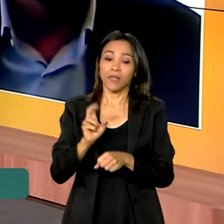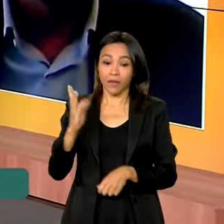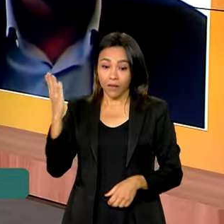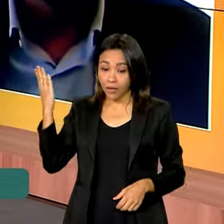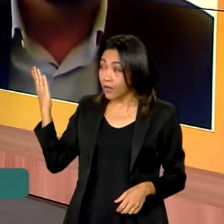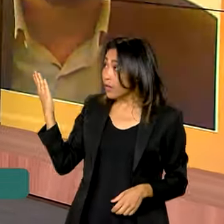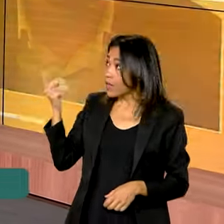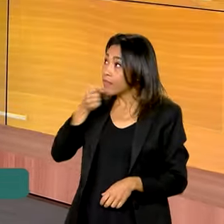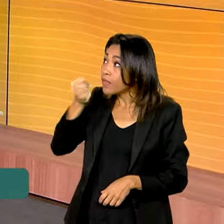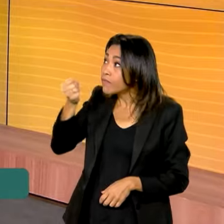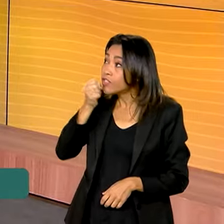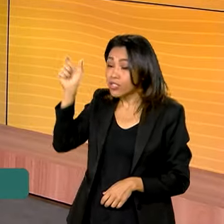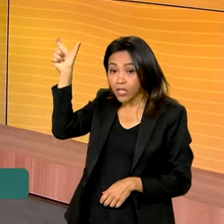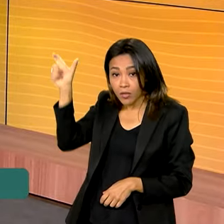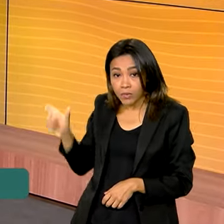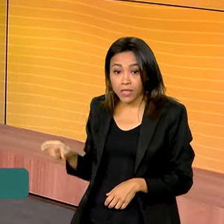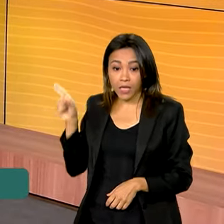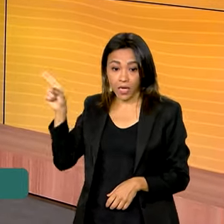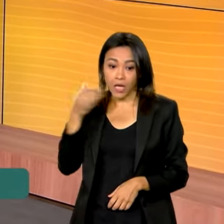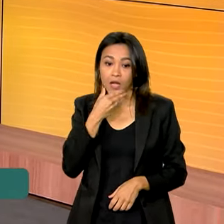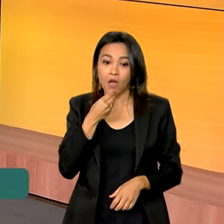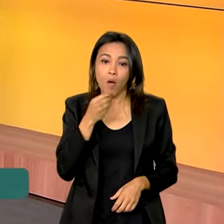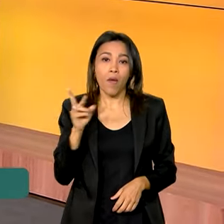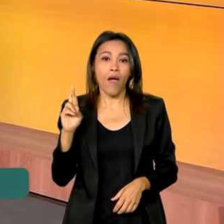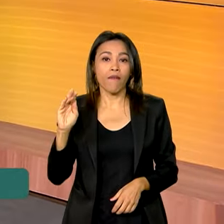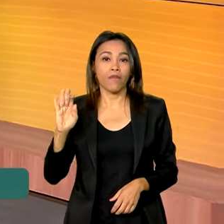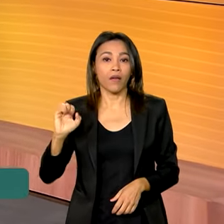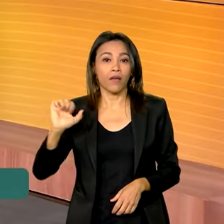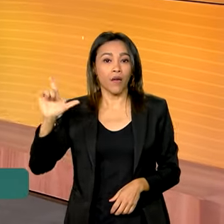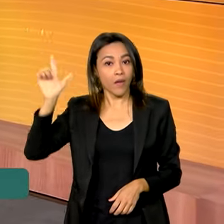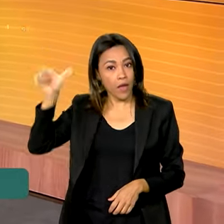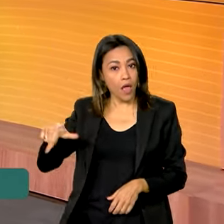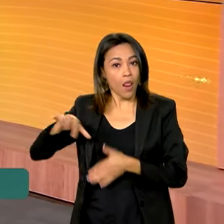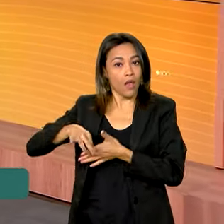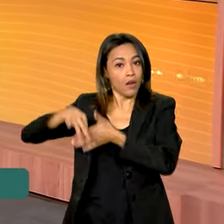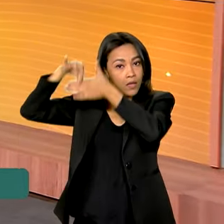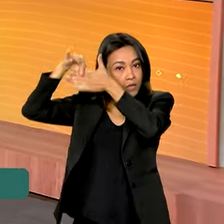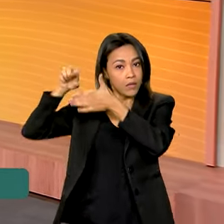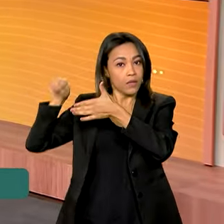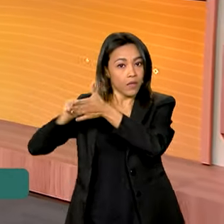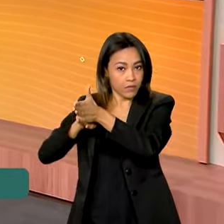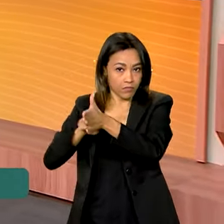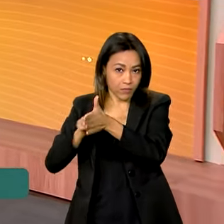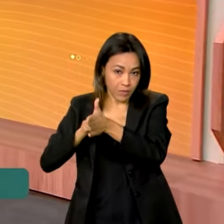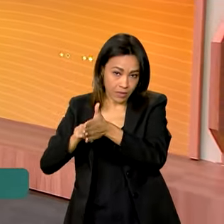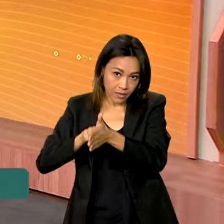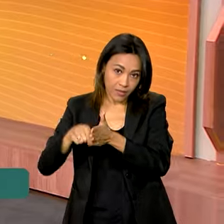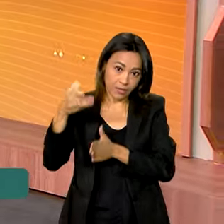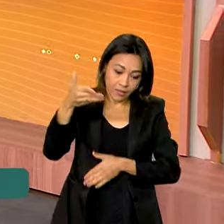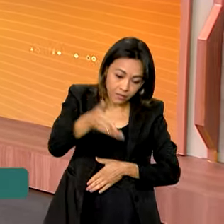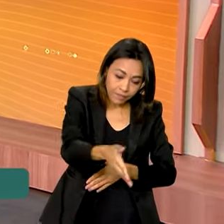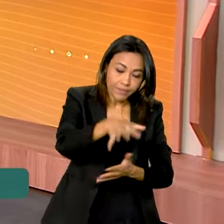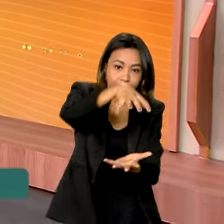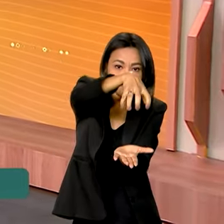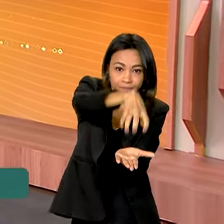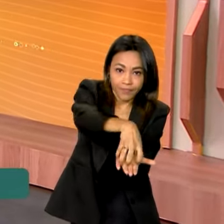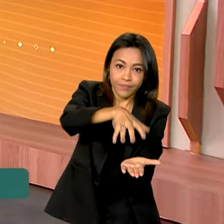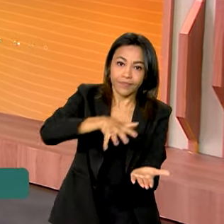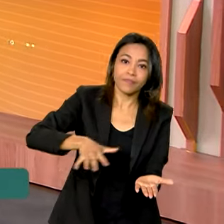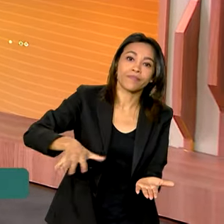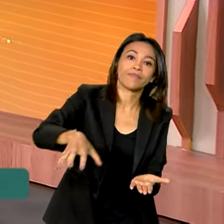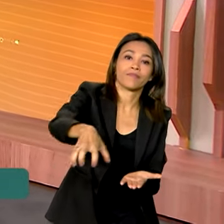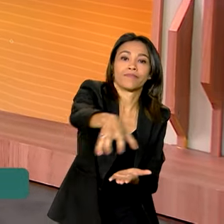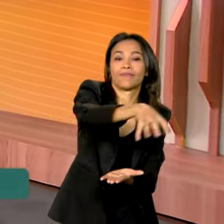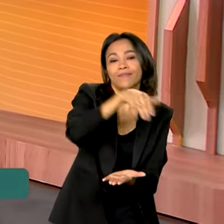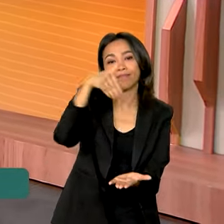Marques, ele que é pesquisador, líder do Departamento de Virologia do Centro Nacional de Pesquisas em Energia